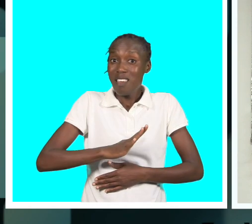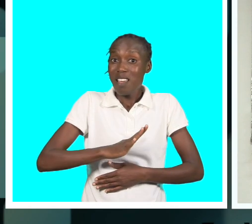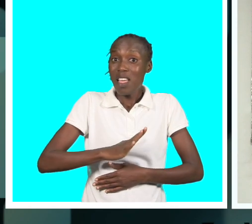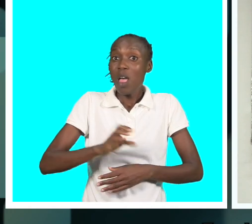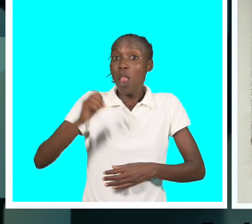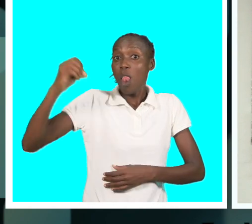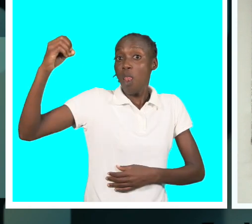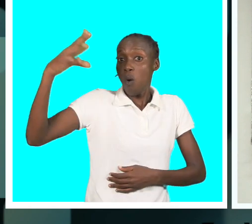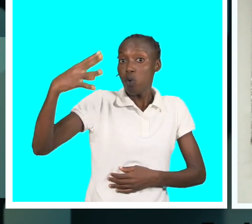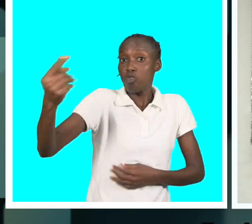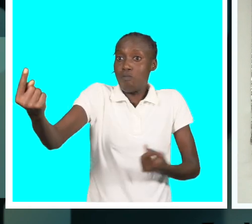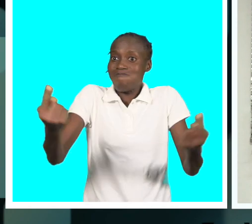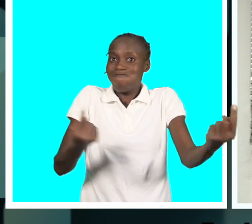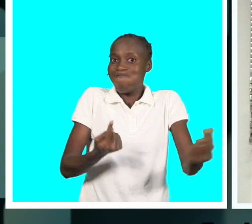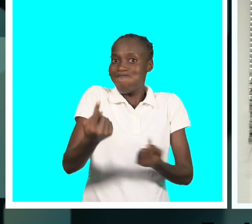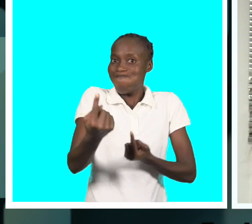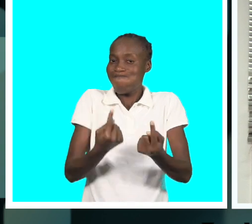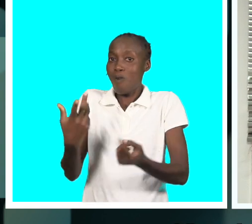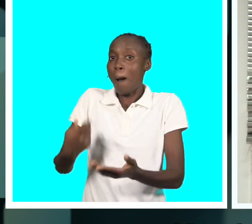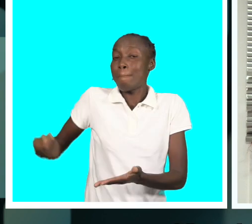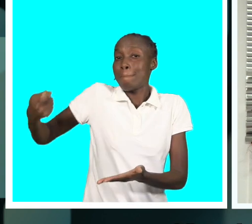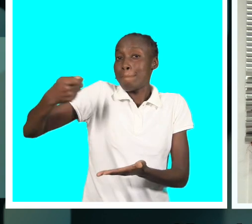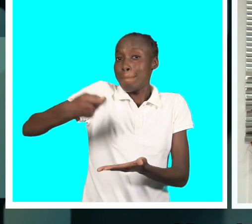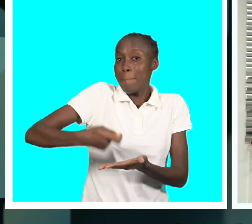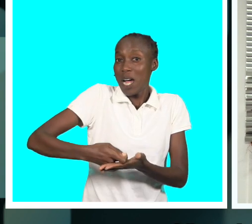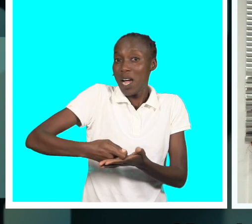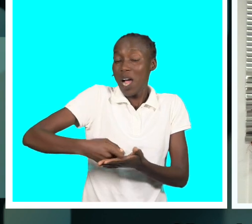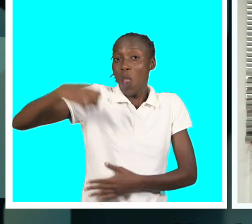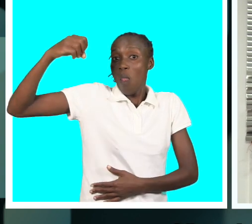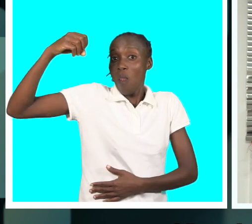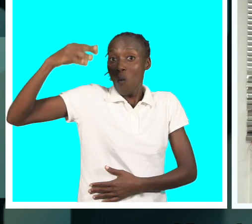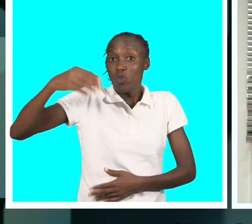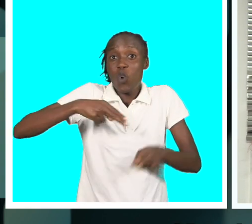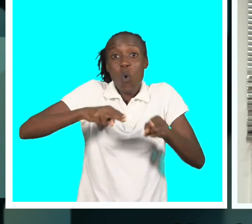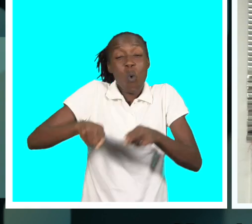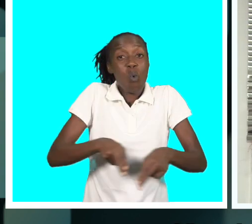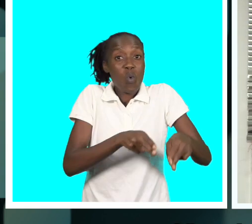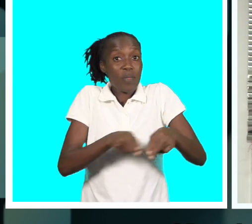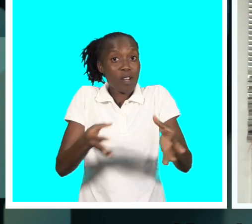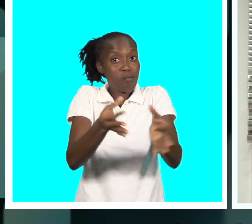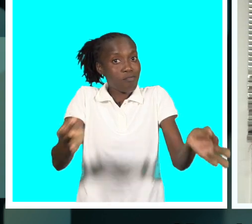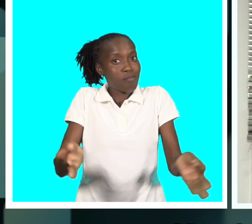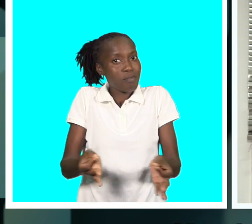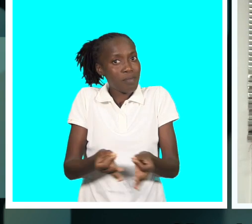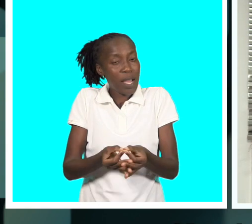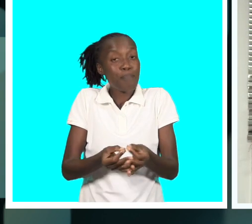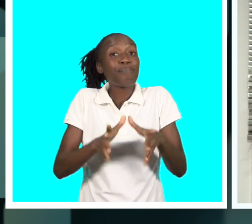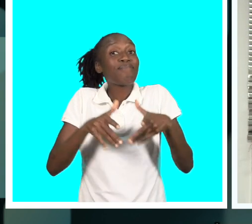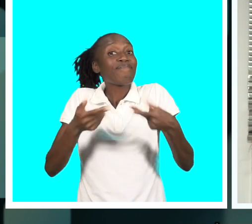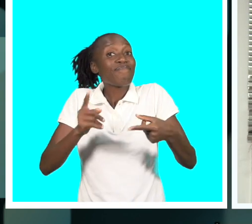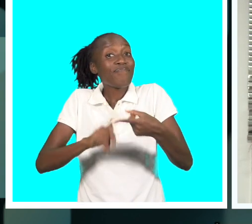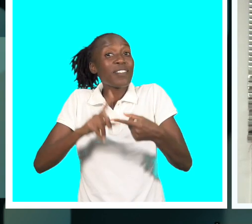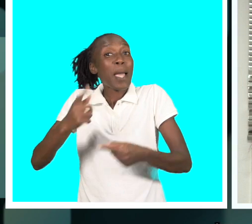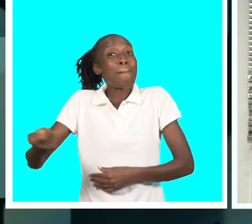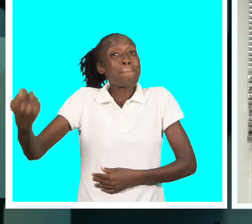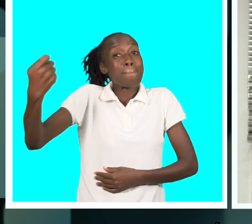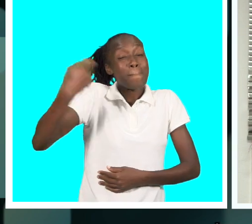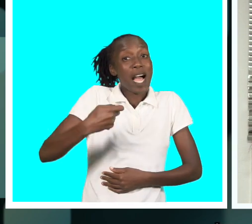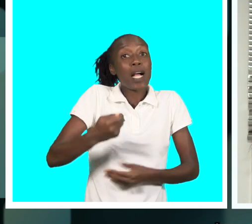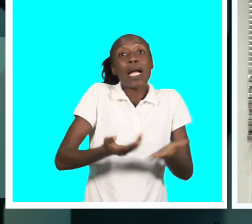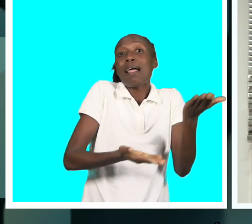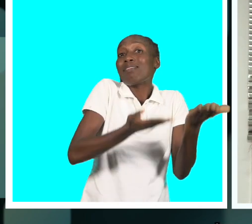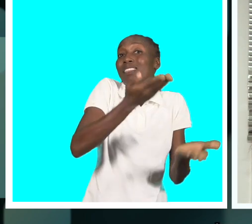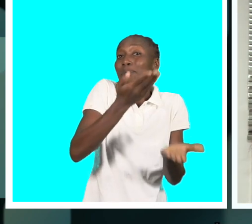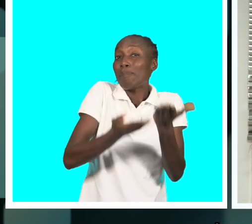clientes, quando estão para ter energia, eles são cobrados o valor do contrato. O